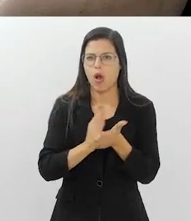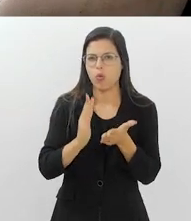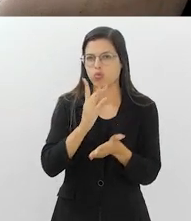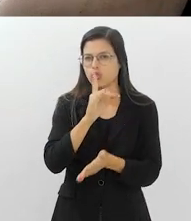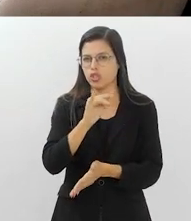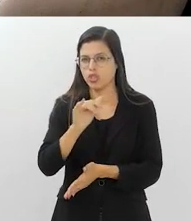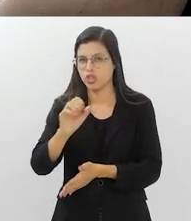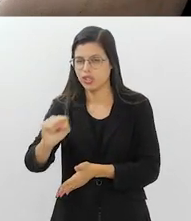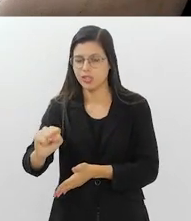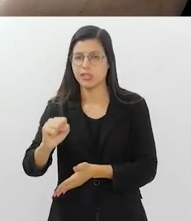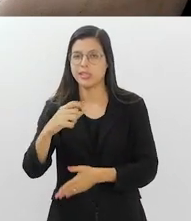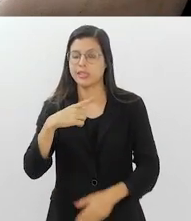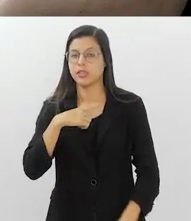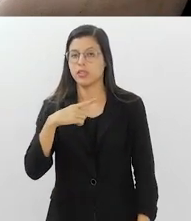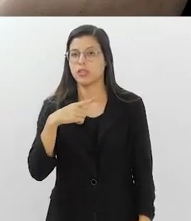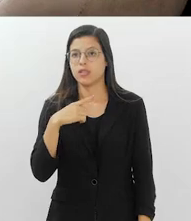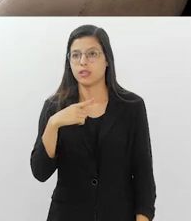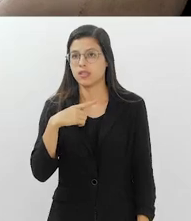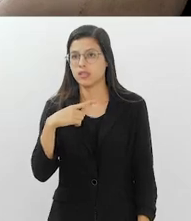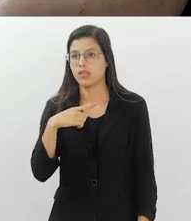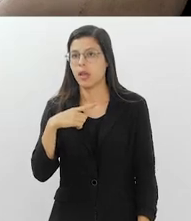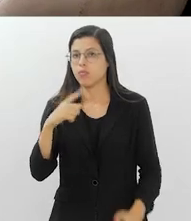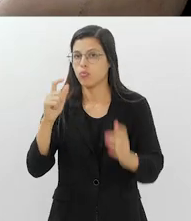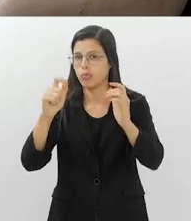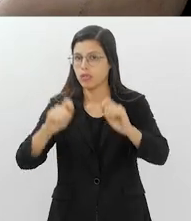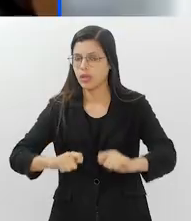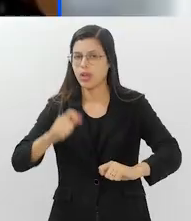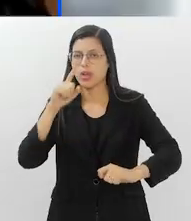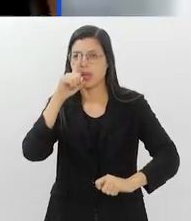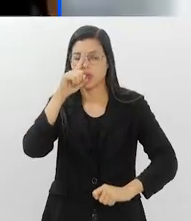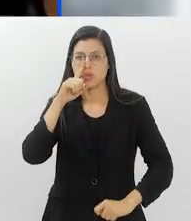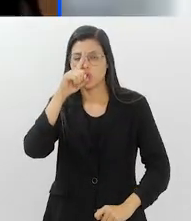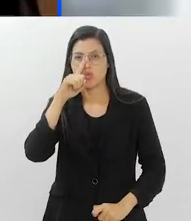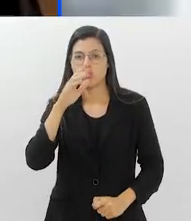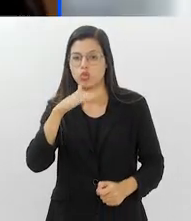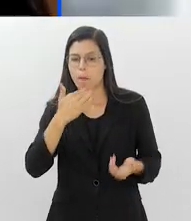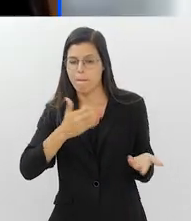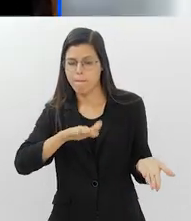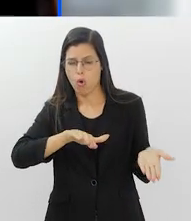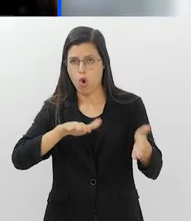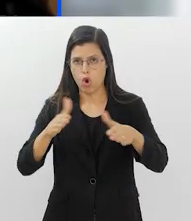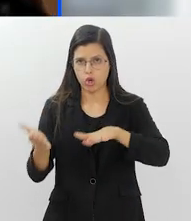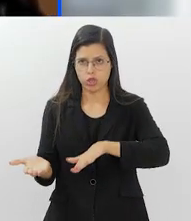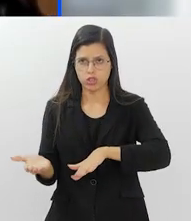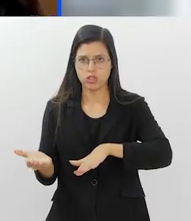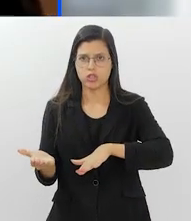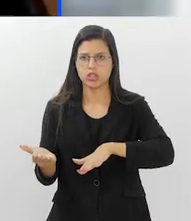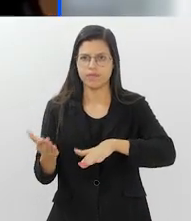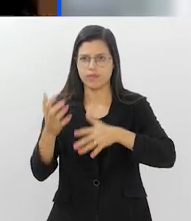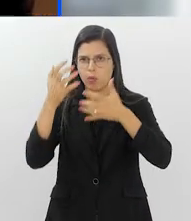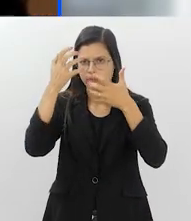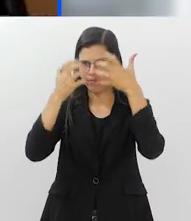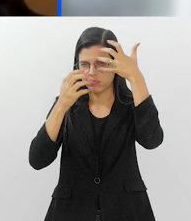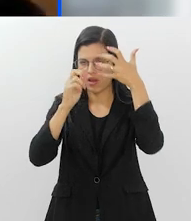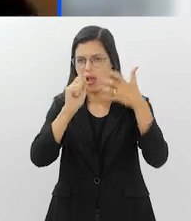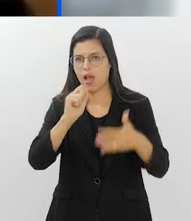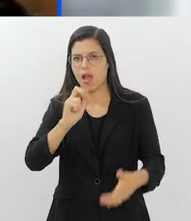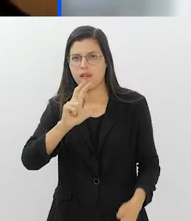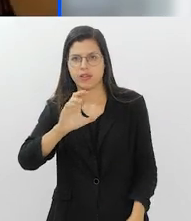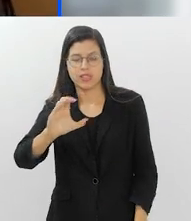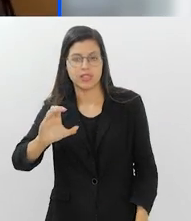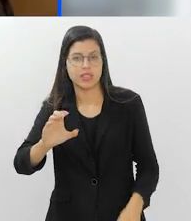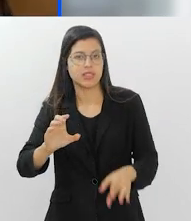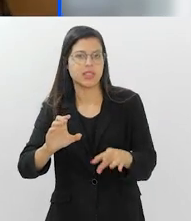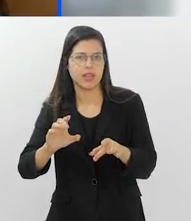dias, a gente tem uma maior probabilidade do risco de morte pelo AVC, né? E